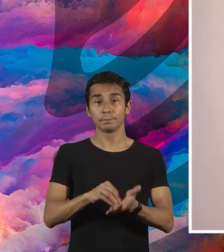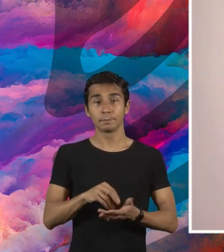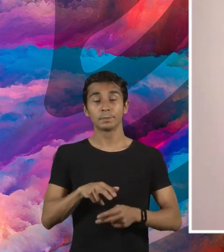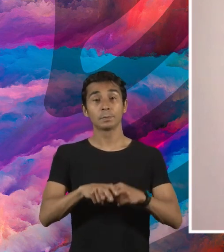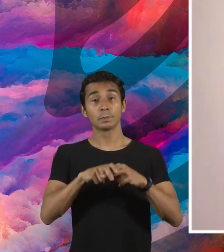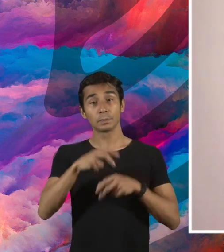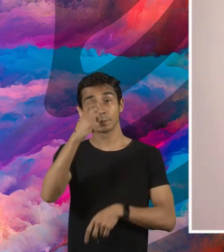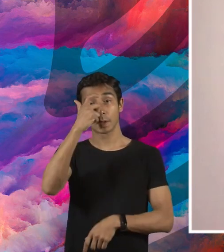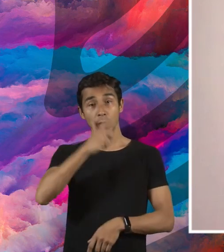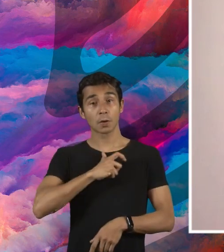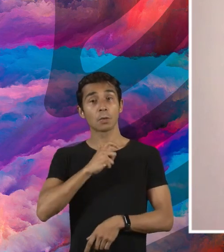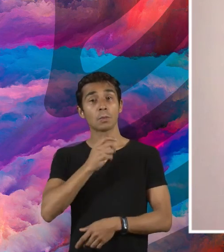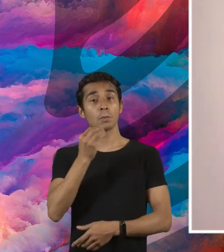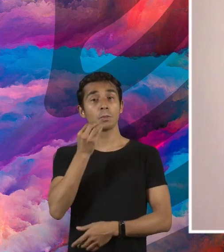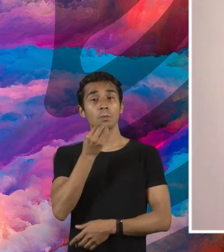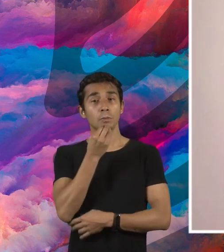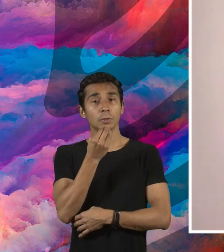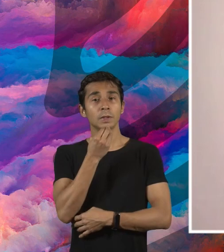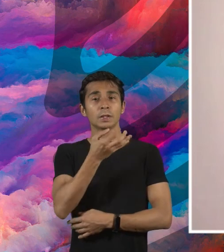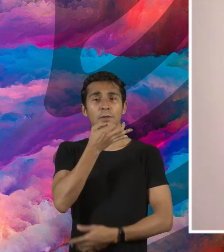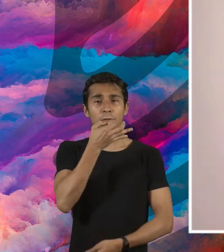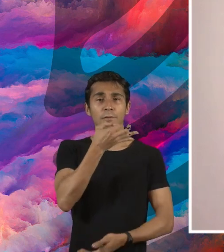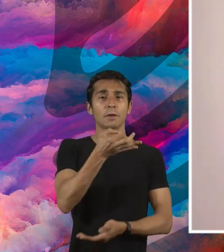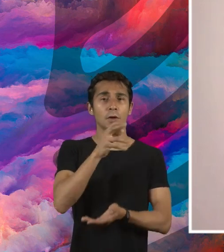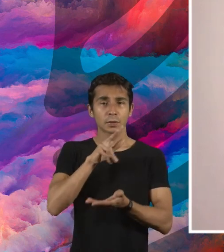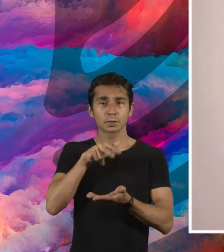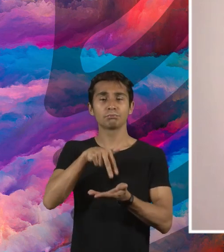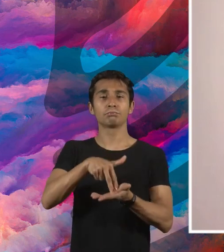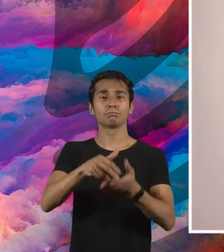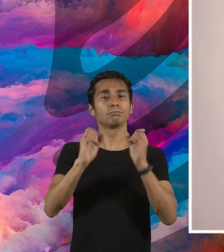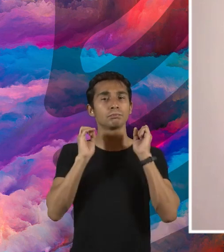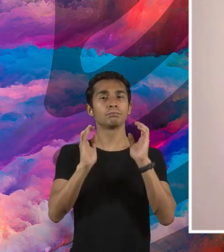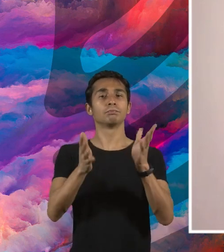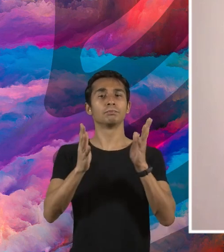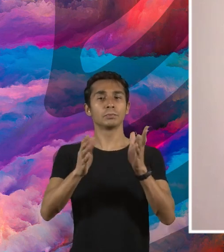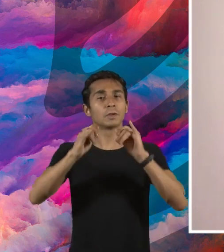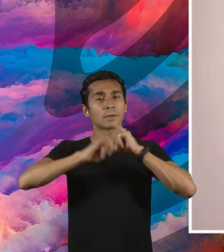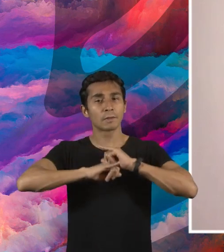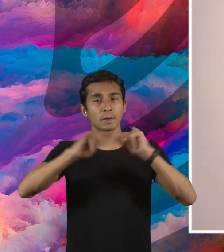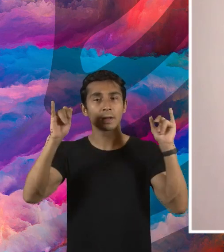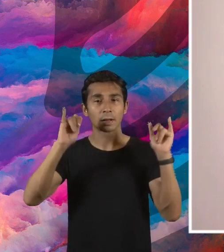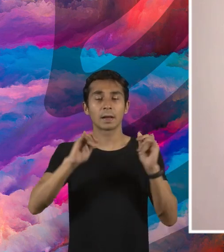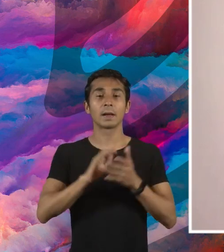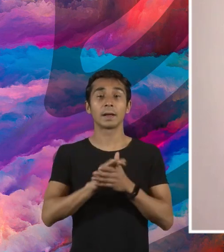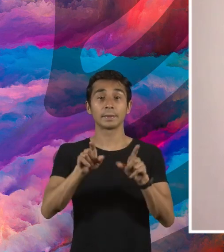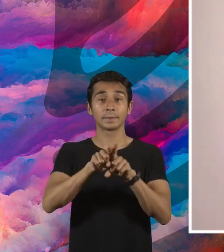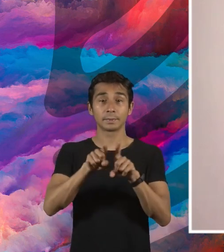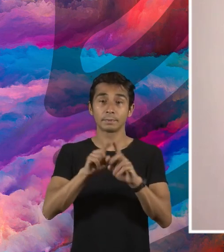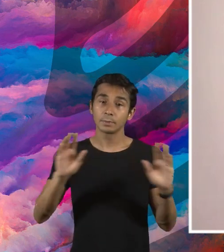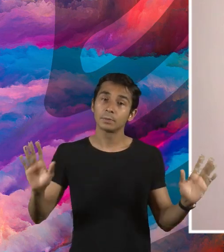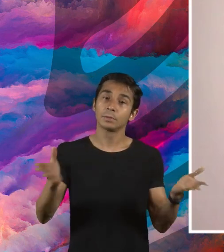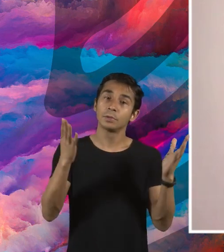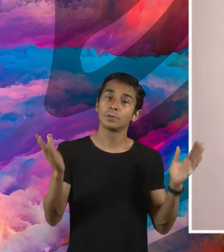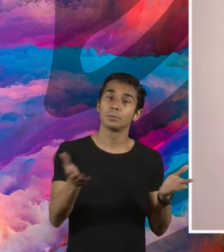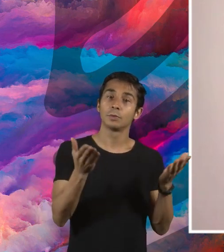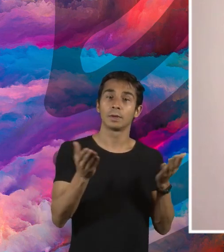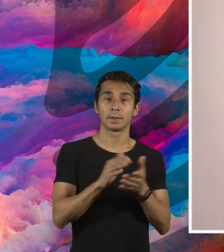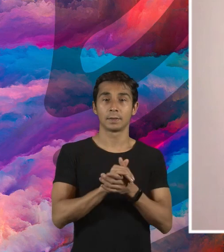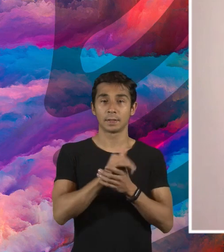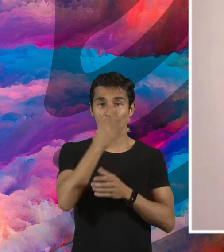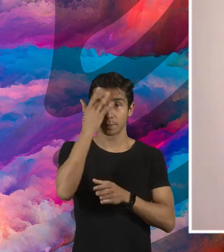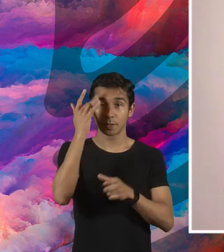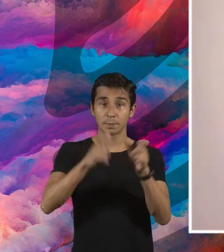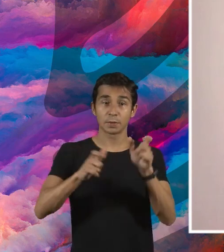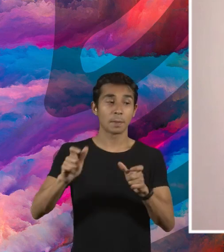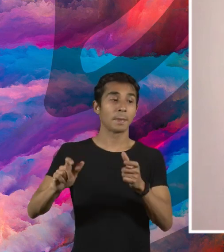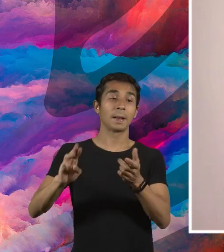de poder, de alguma forma, estimular, eu tenho recebido mensagens, ó, estou querendo montar a minha linha, isso para mim é maravilhoso, porque a gente